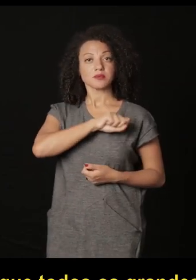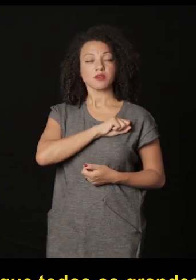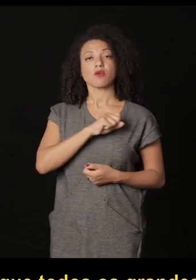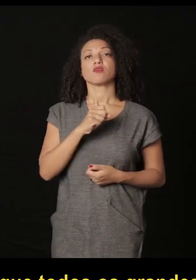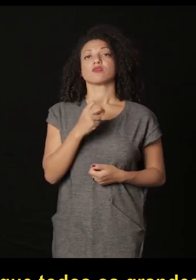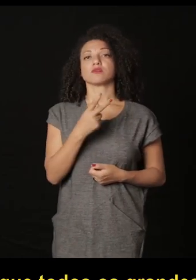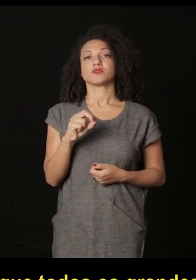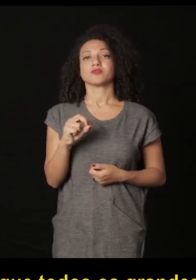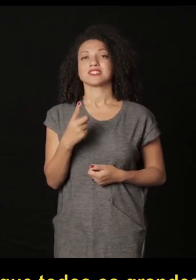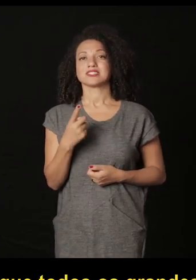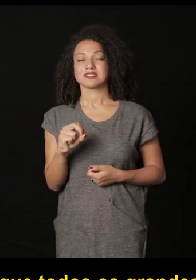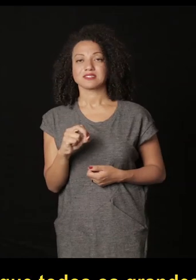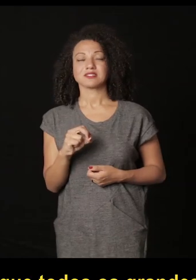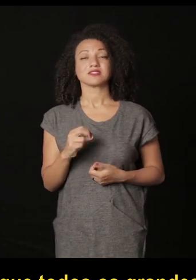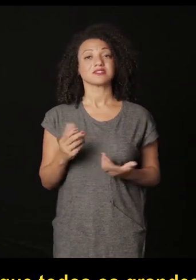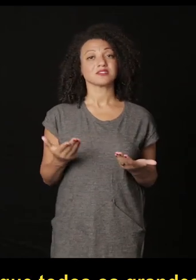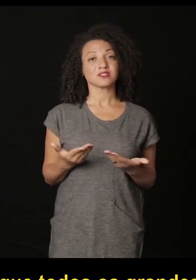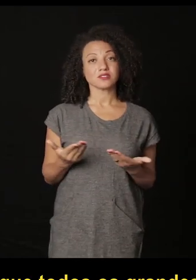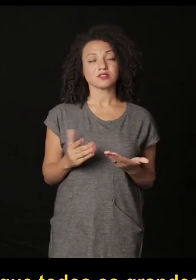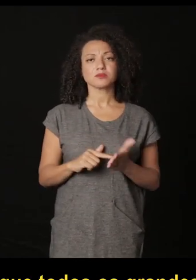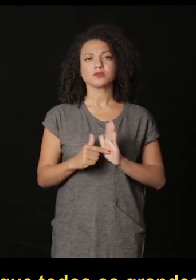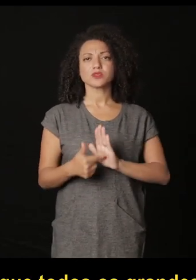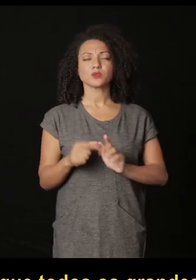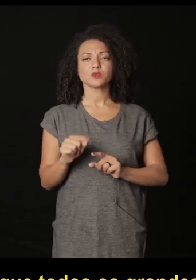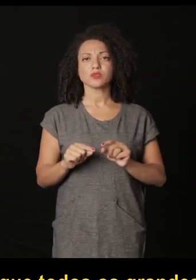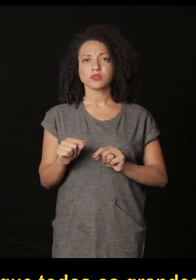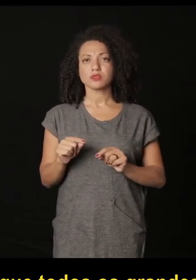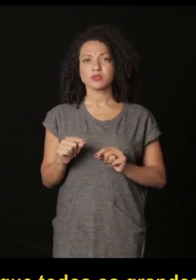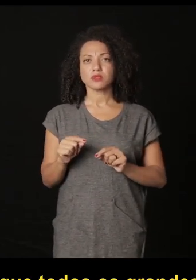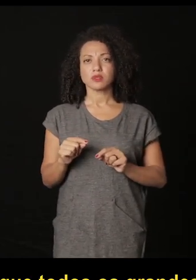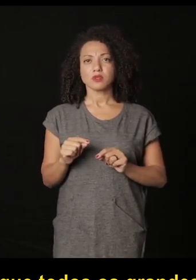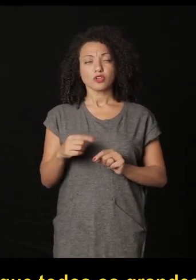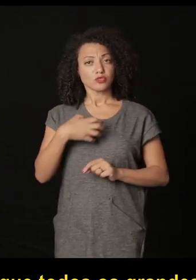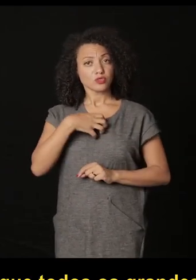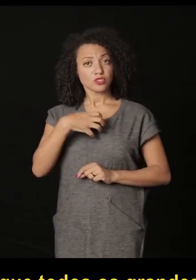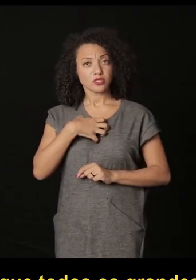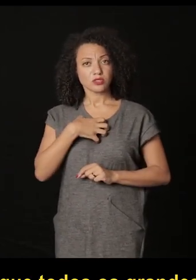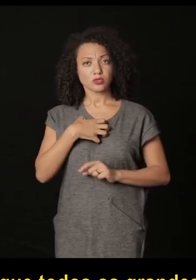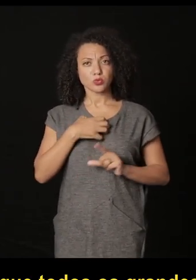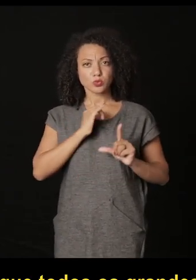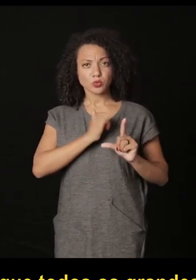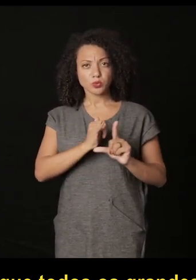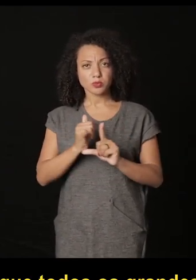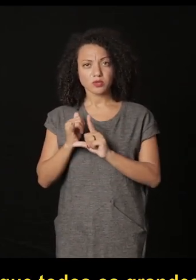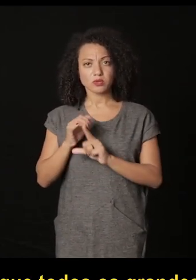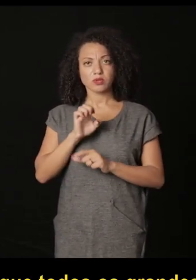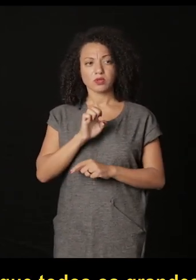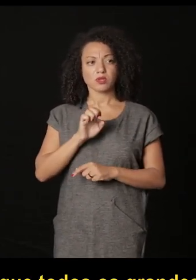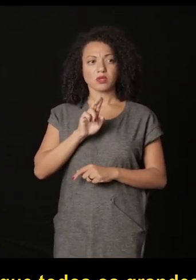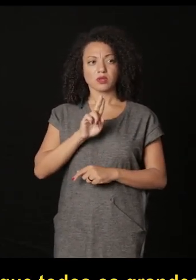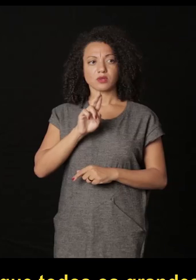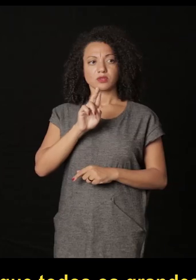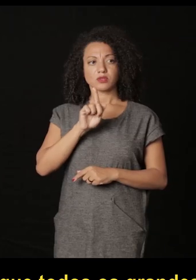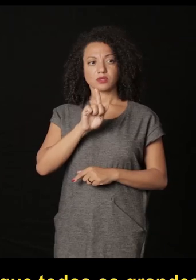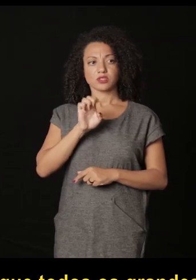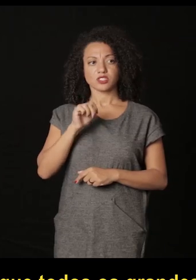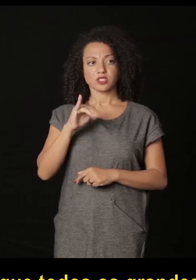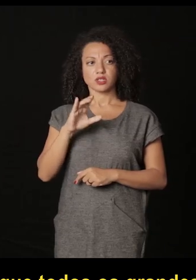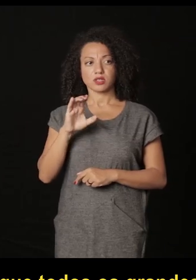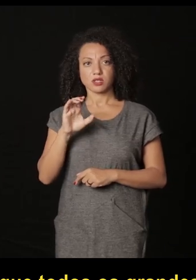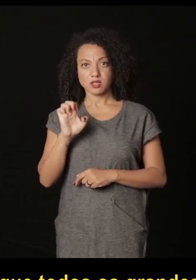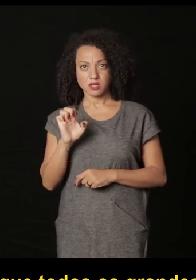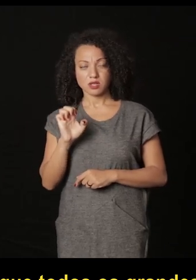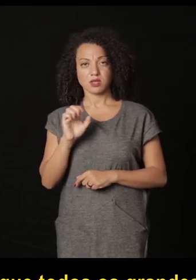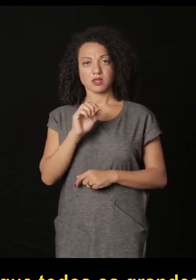en espanol de 2010 e ele está mostrando que todos